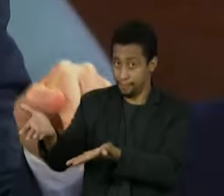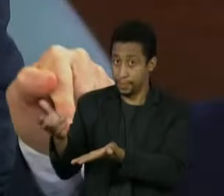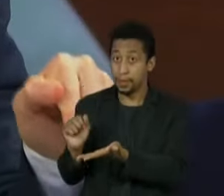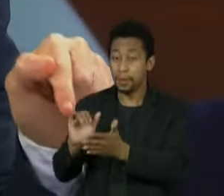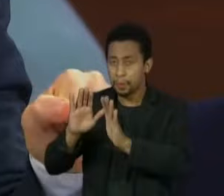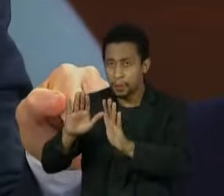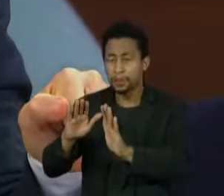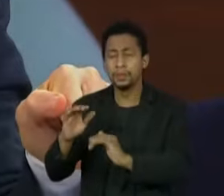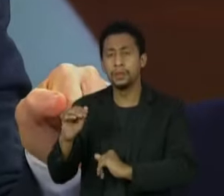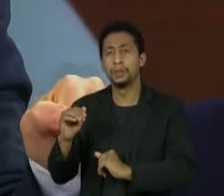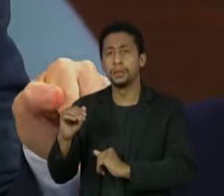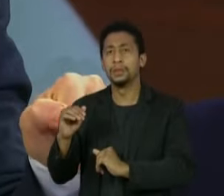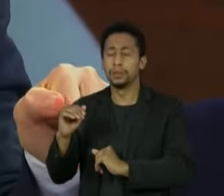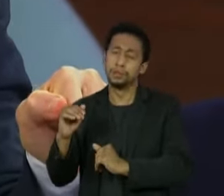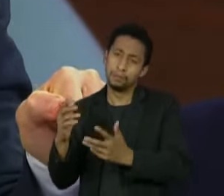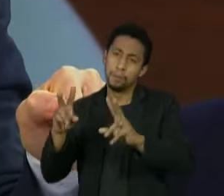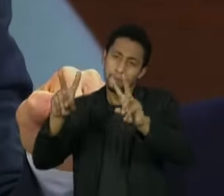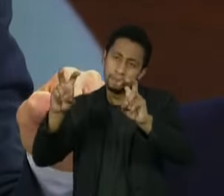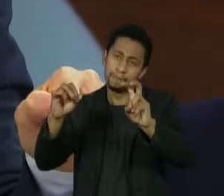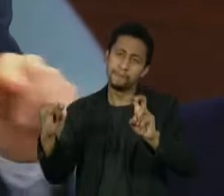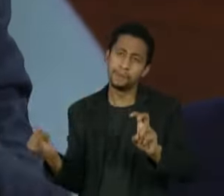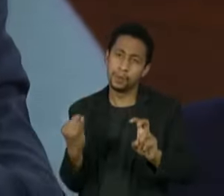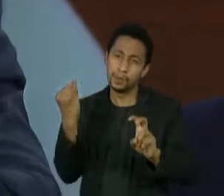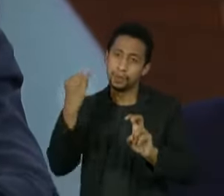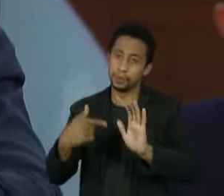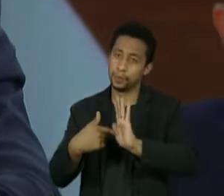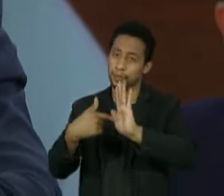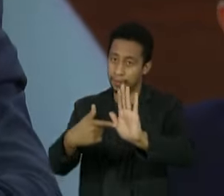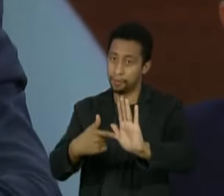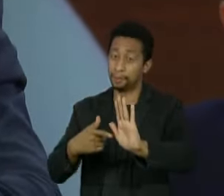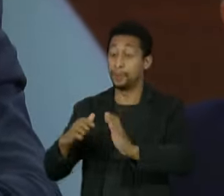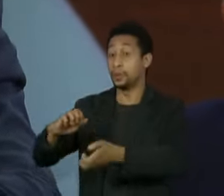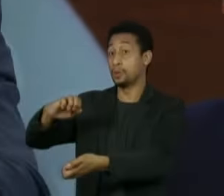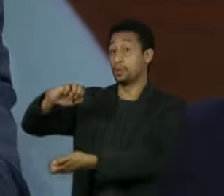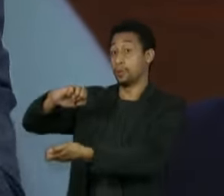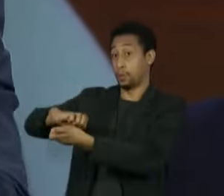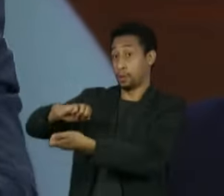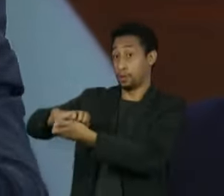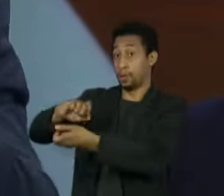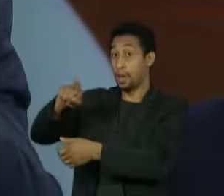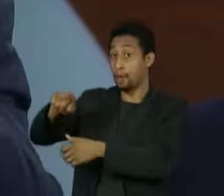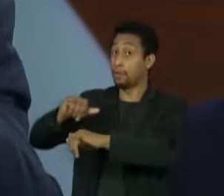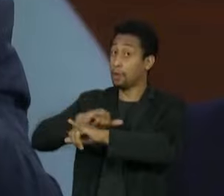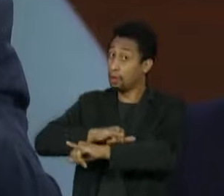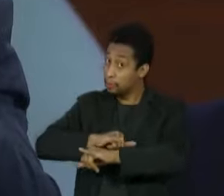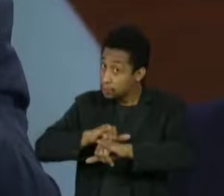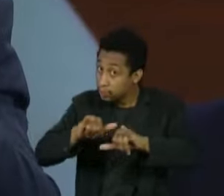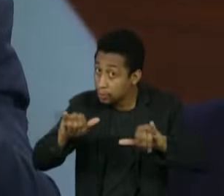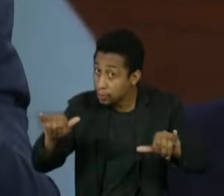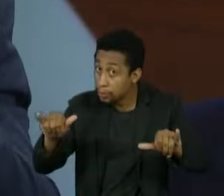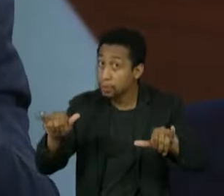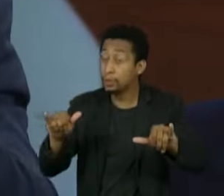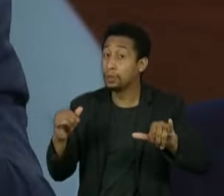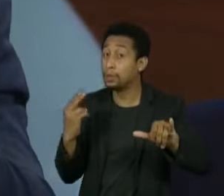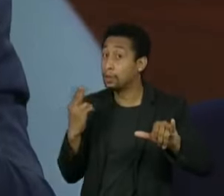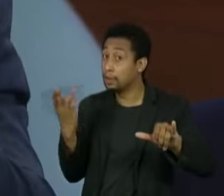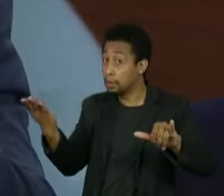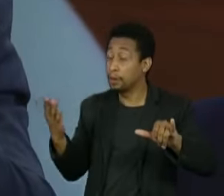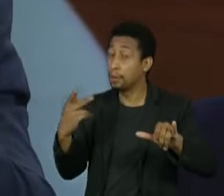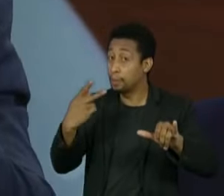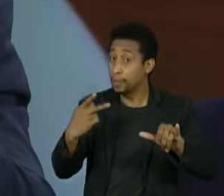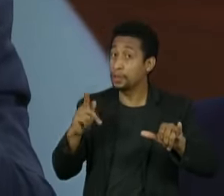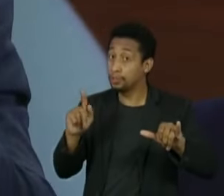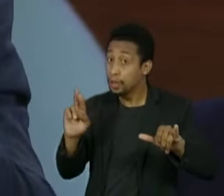importante de enfatizar, que o Supremo Tribunal Federal já deu dois recados ao procurador-geral da república. O primeiro